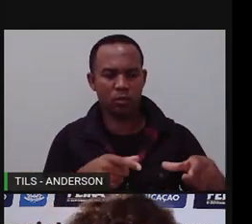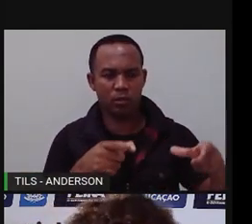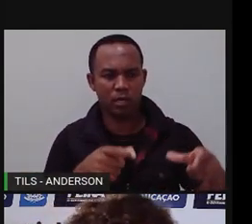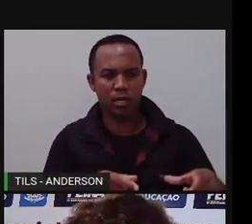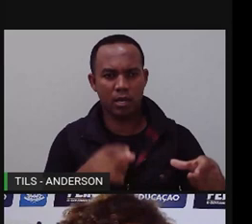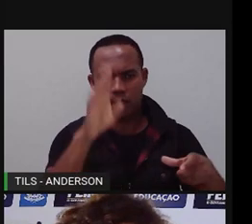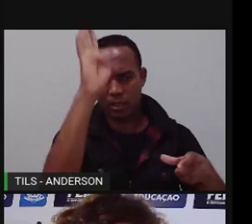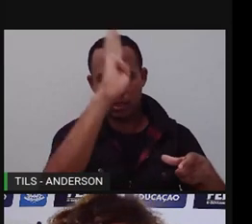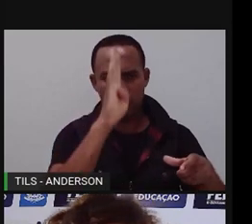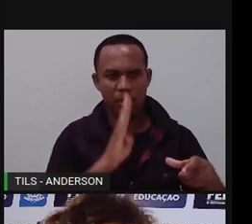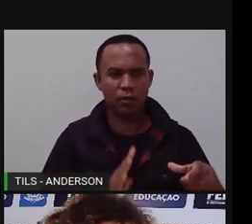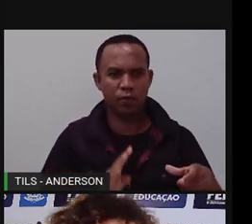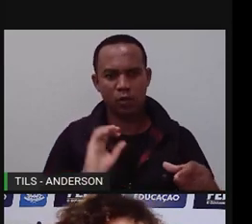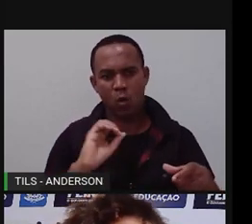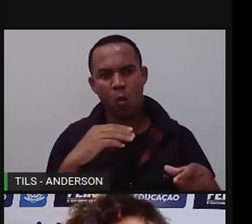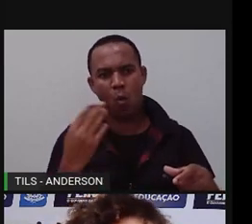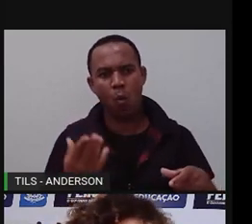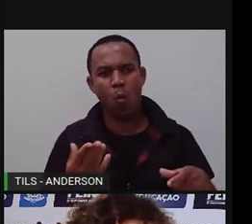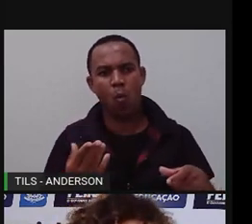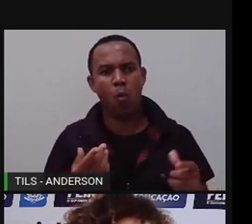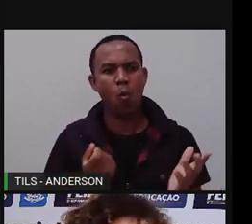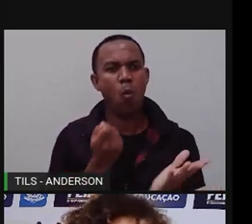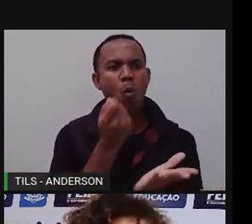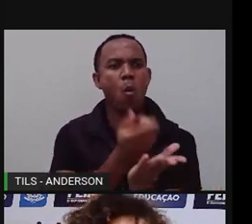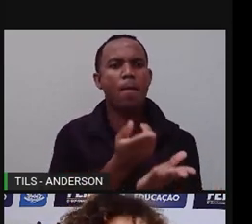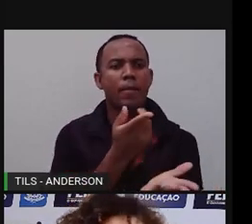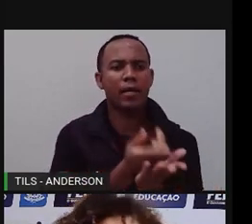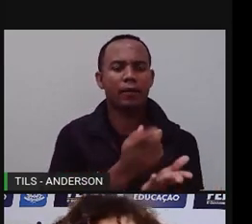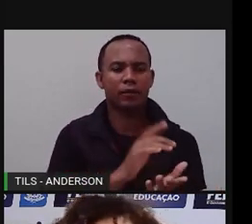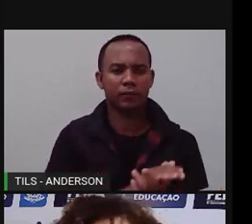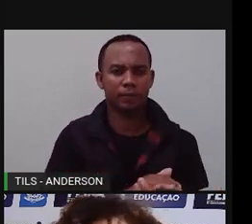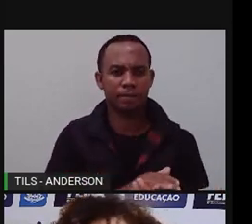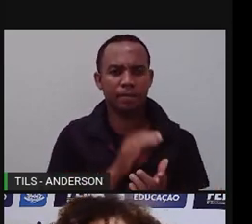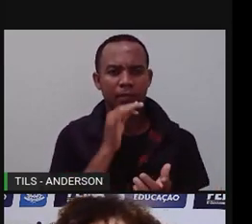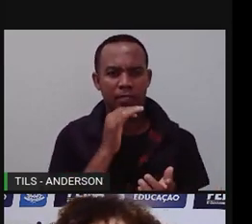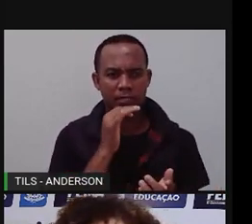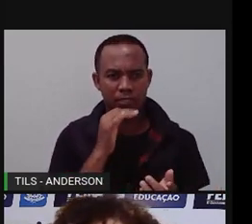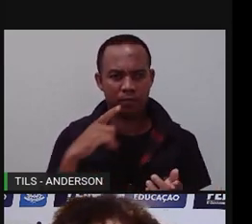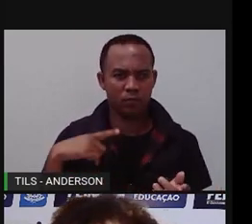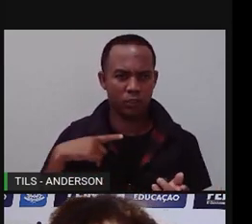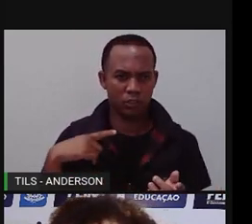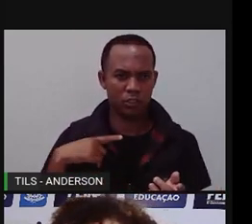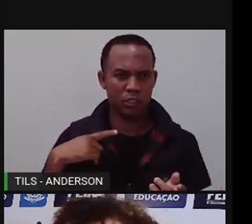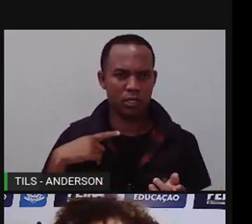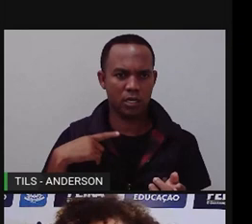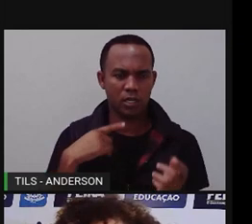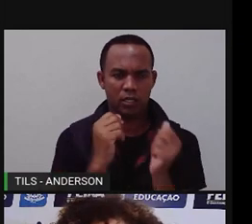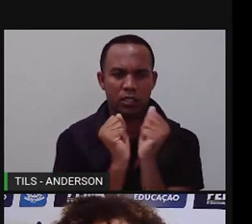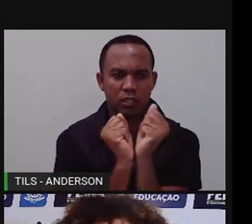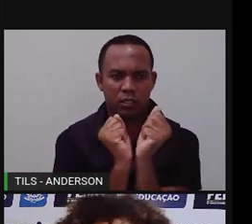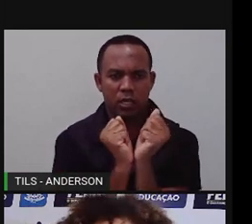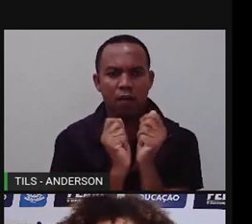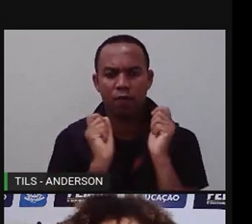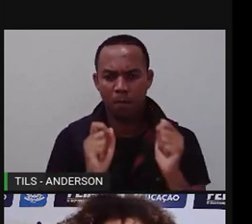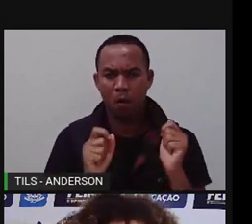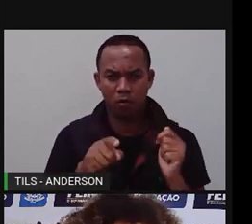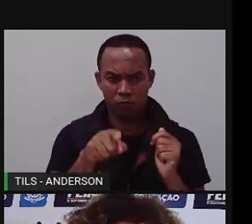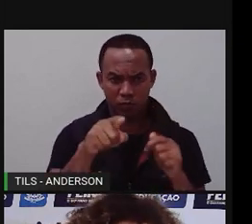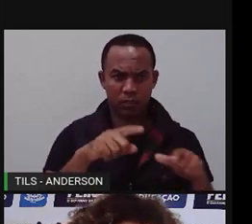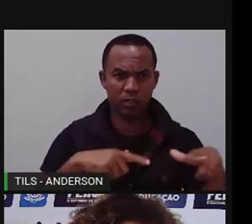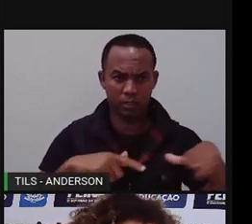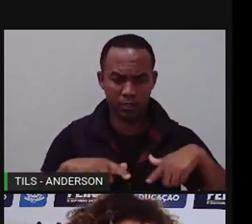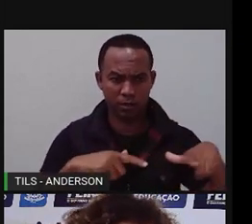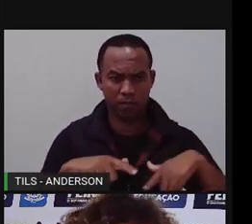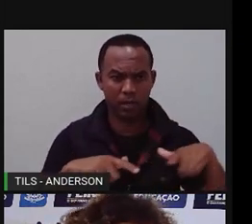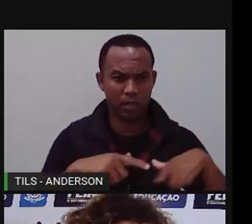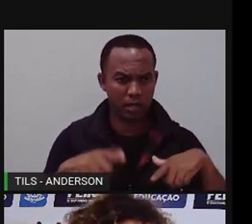compradas. Como assim compradas? Existiam escravos que eles podiam trabalhar ou fazer atividades, né, que fossem remuneradas,